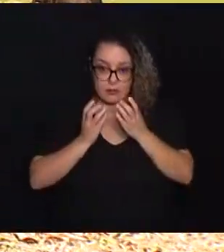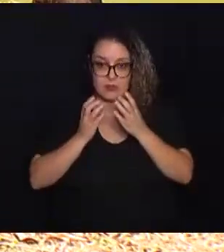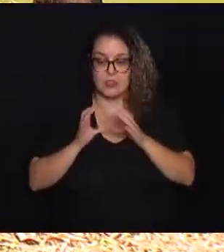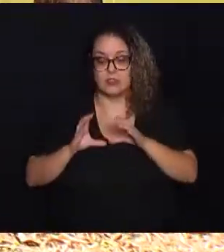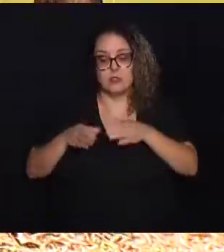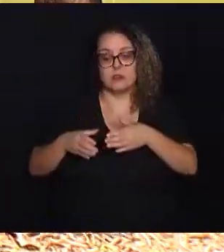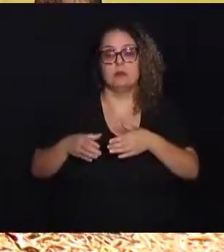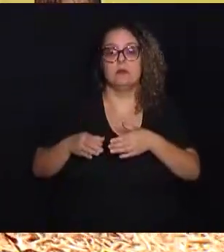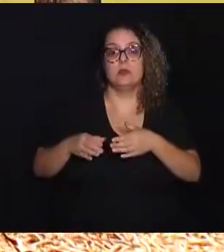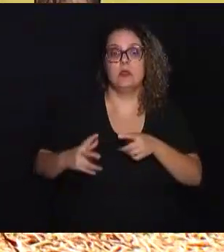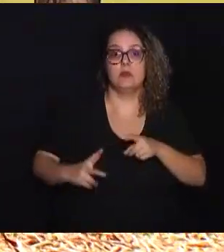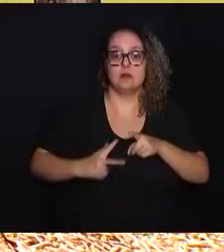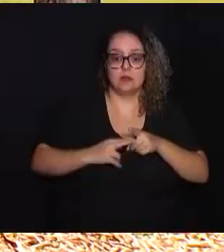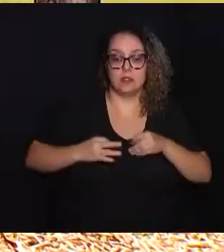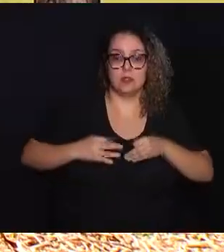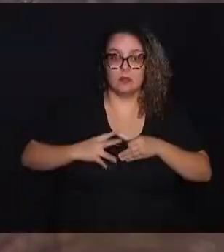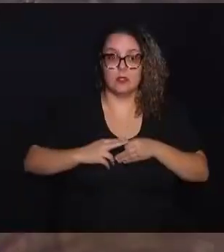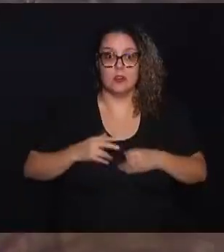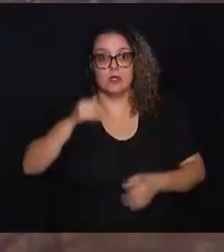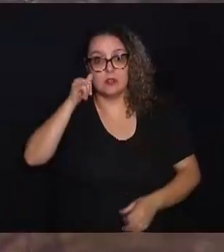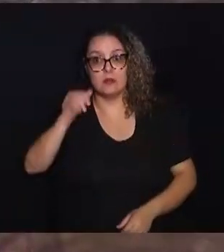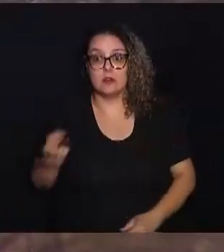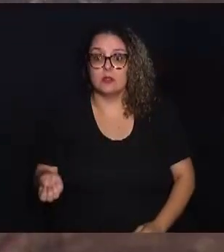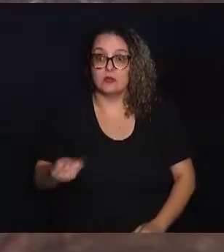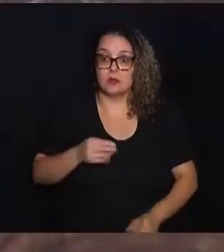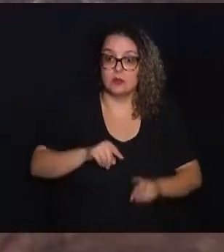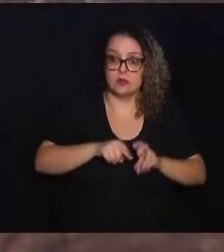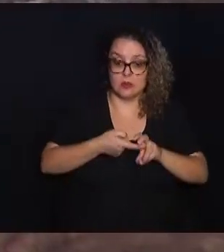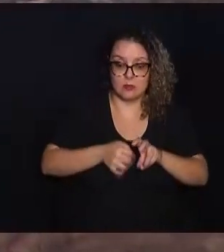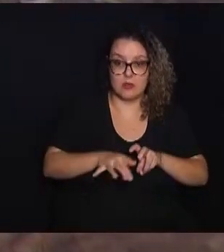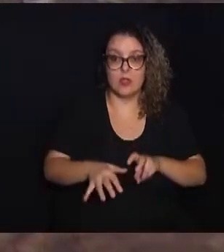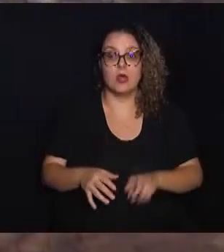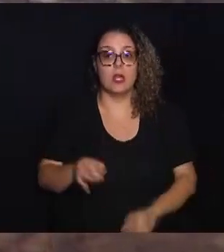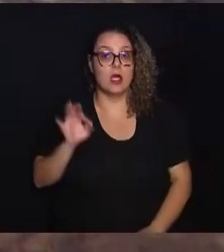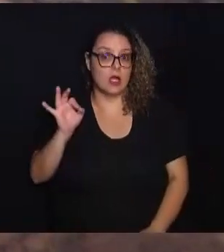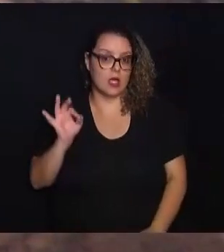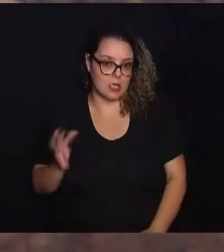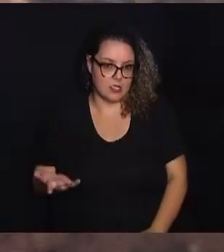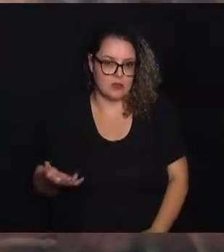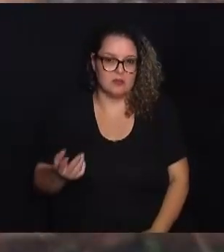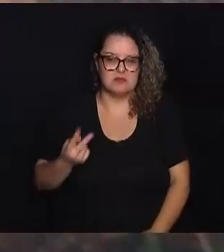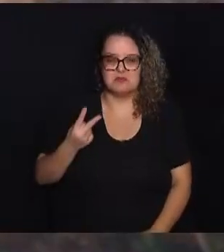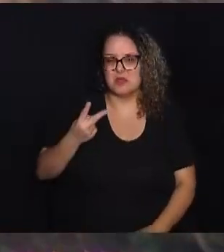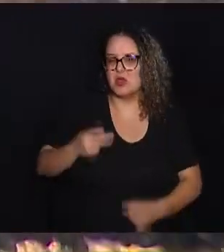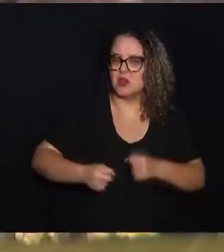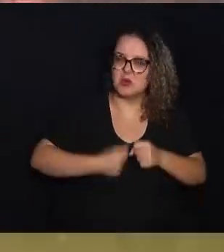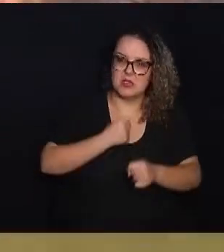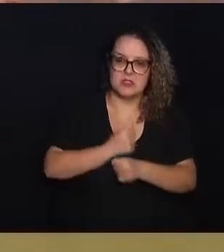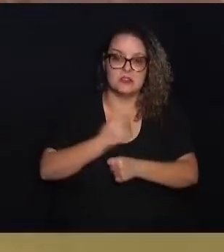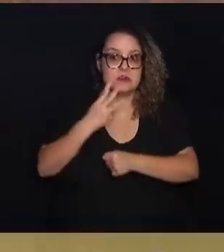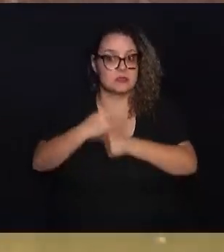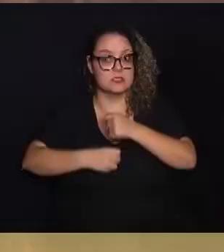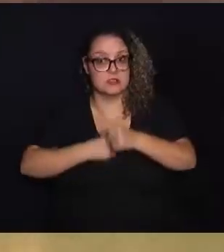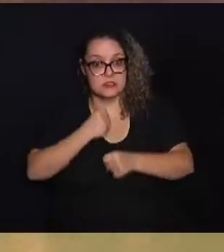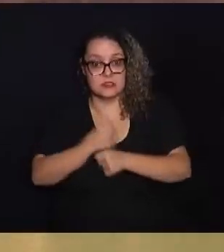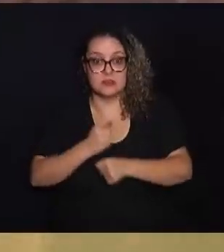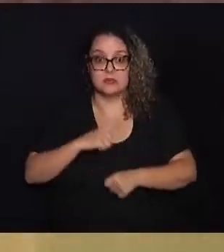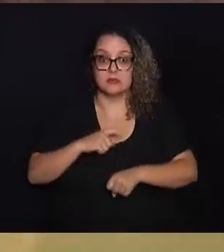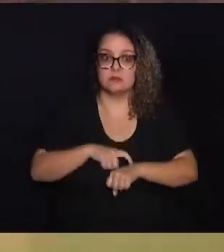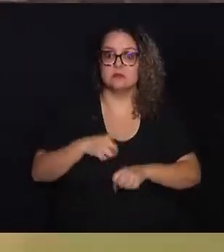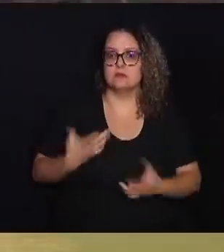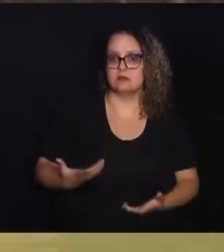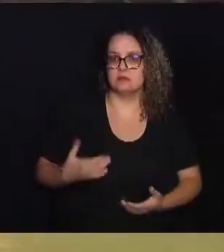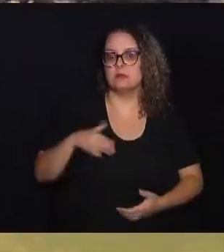se a gente mantém esse grupo esterilizado e evita novos nascimentos, a tendência é que em dois ou três anos a gente tem uma